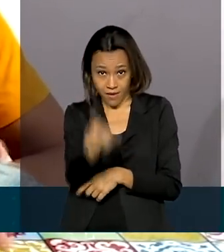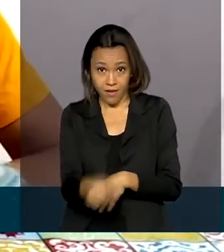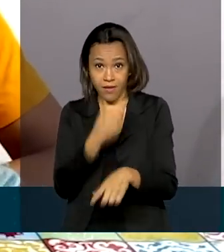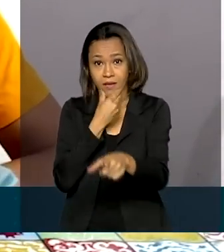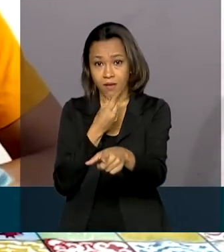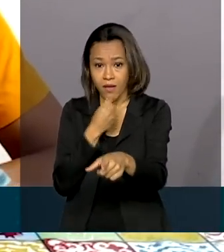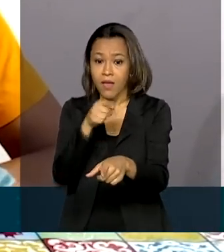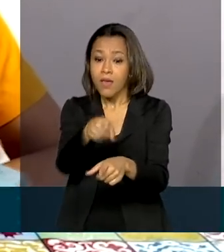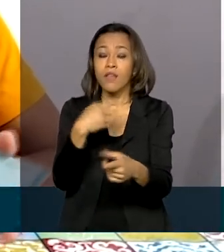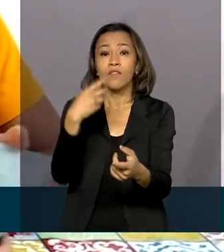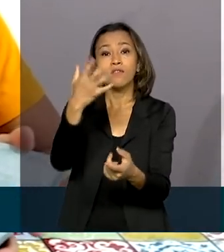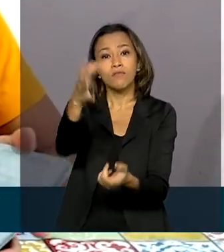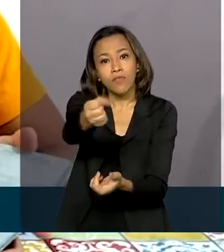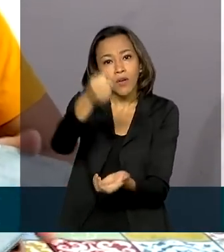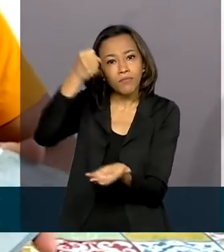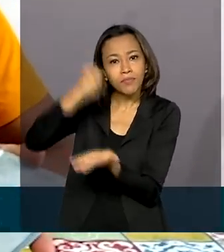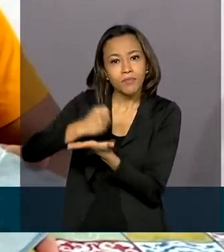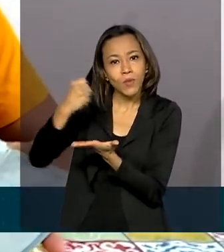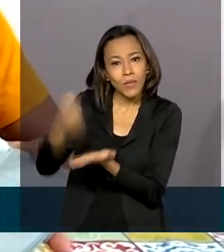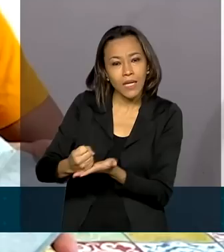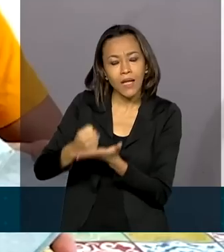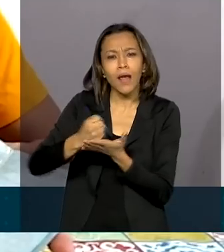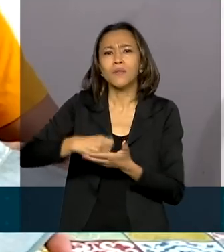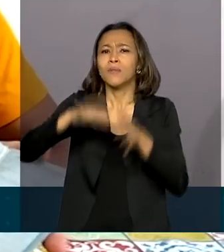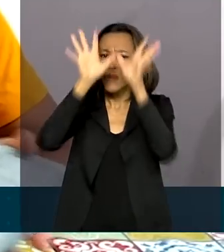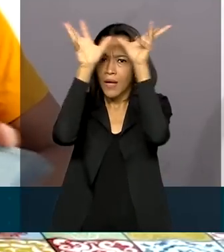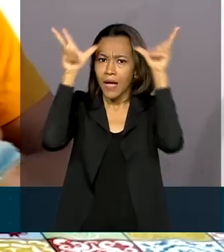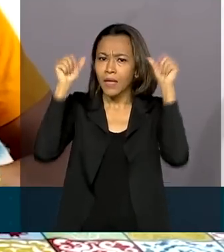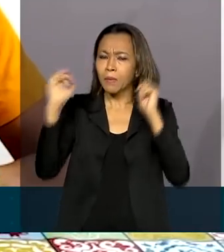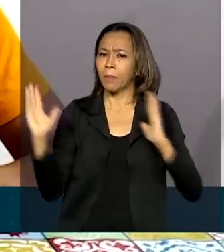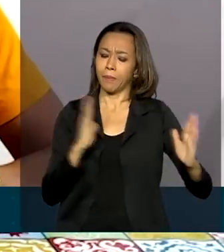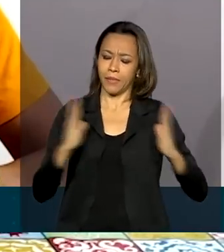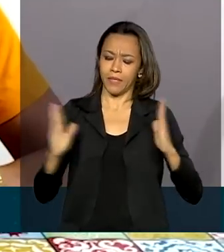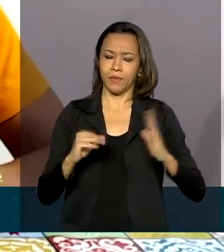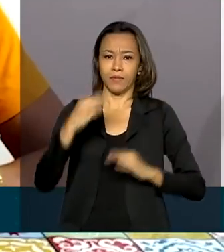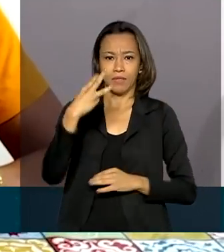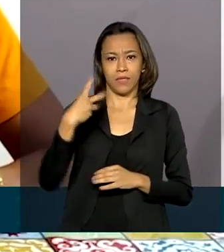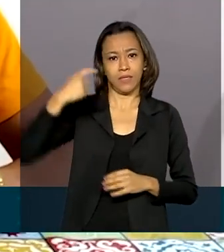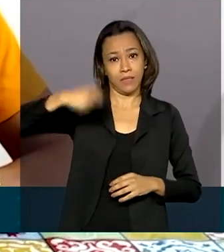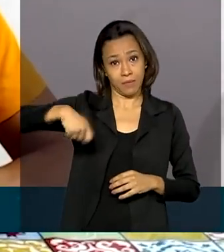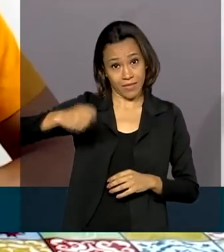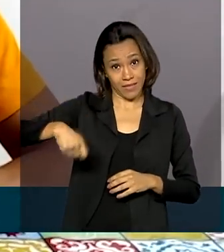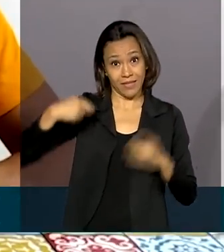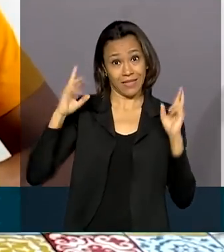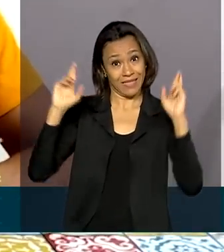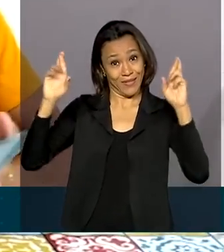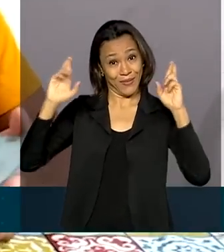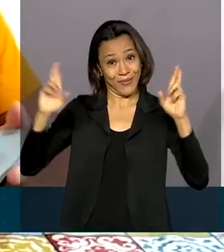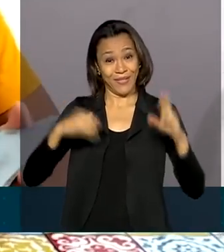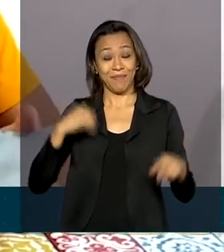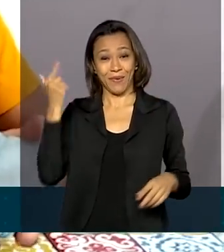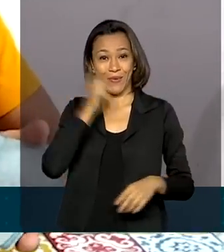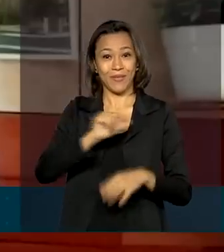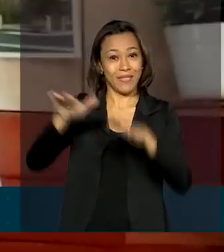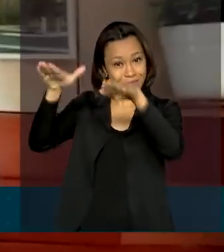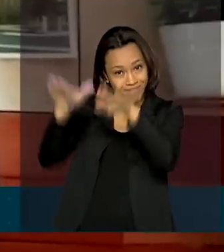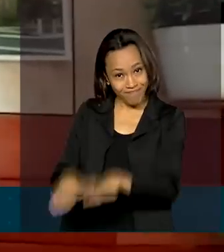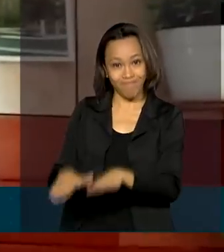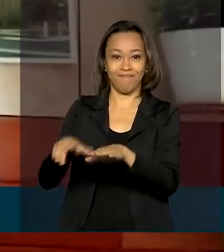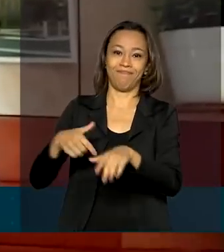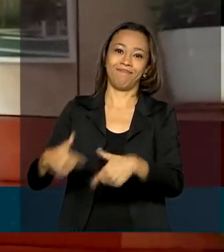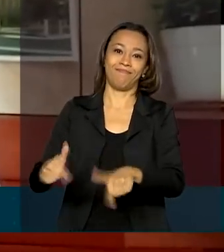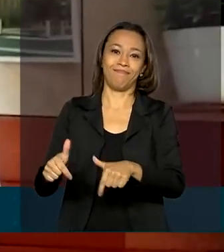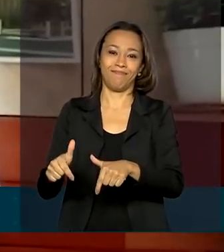Ele foi contratado por uma ONG no Acre por um período de três meses e está torcendo para ser efetivado. A